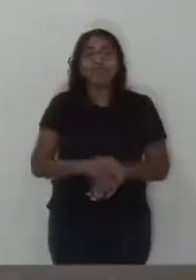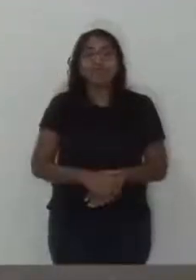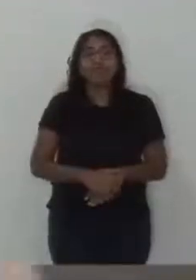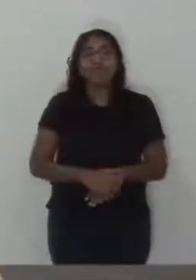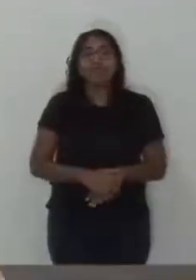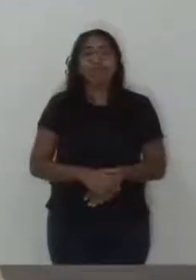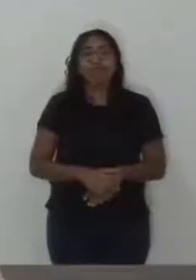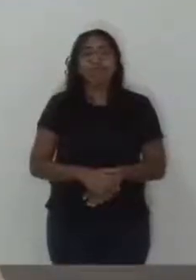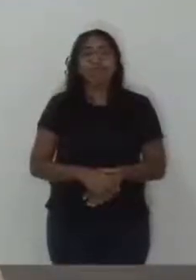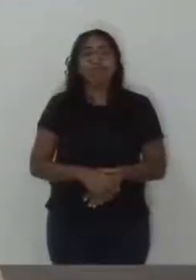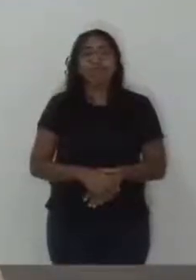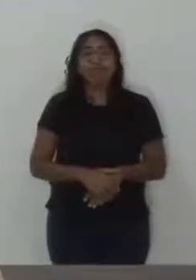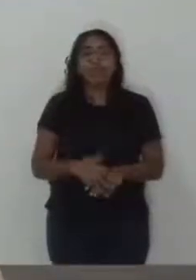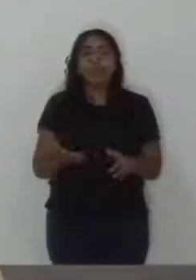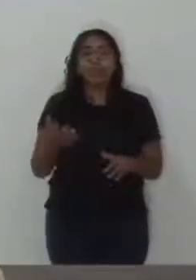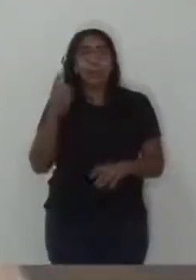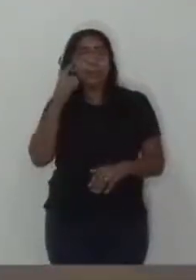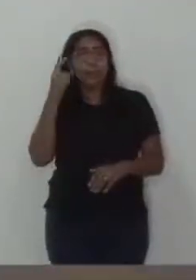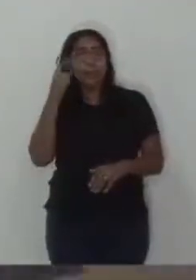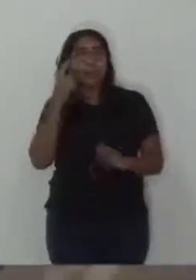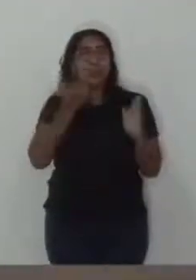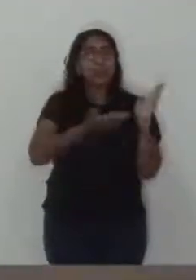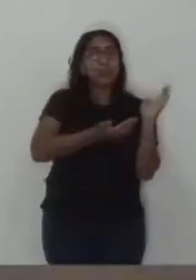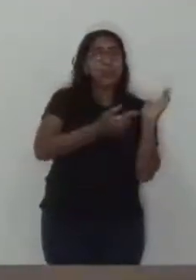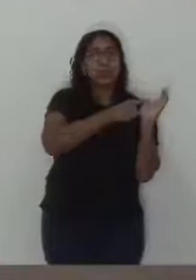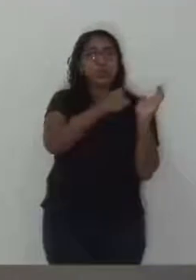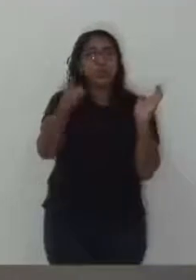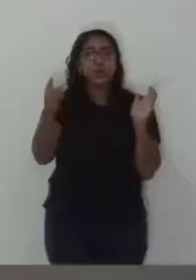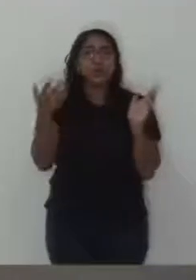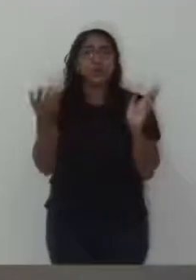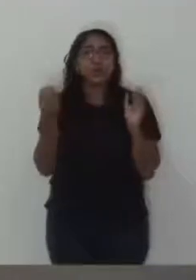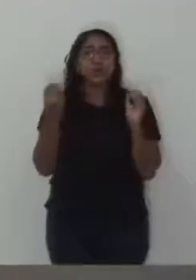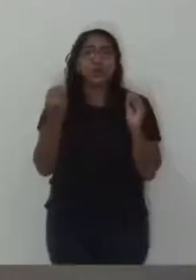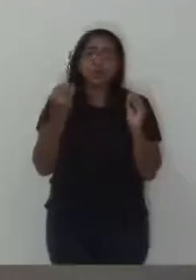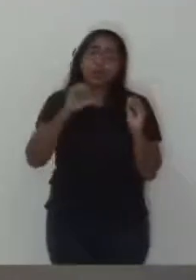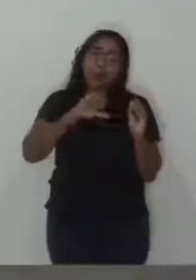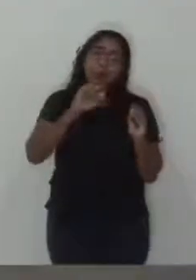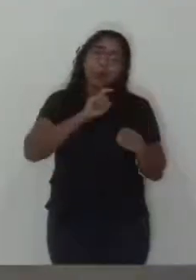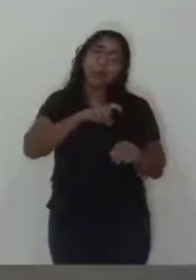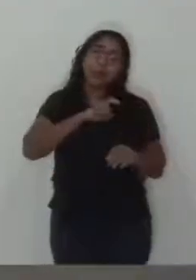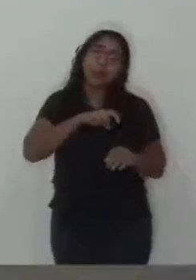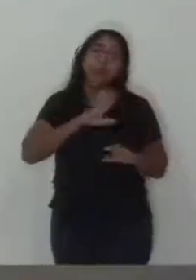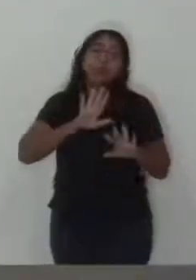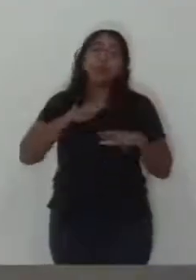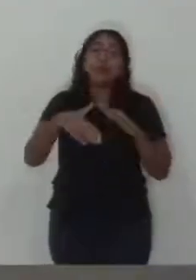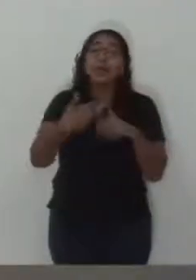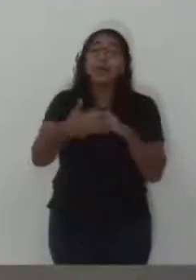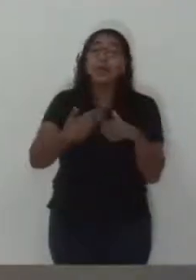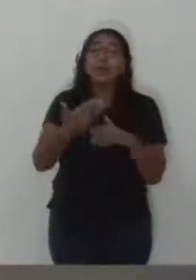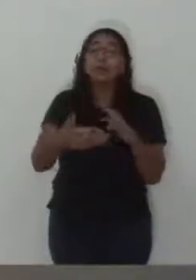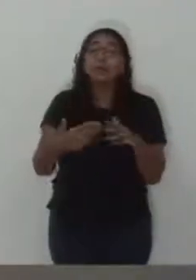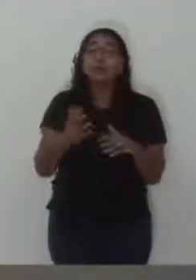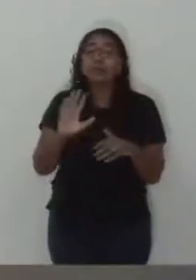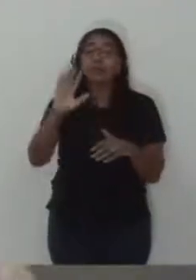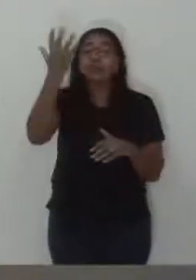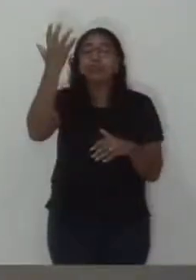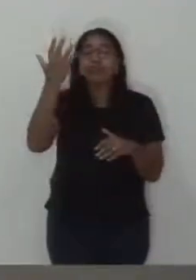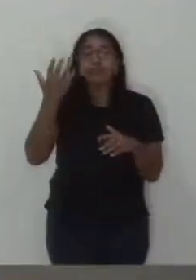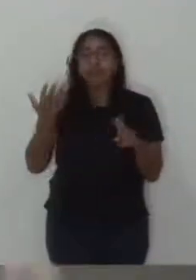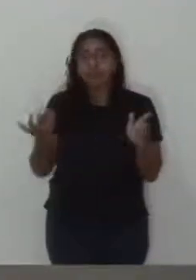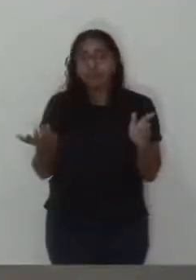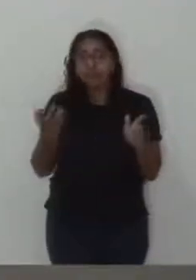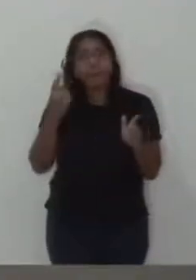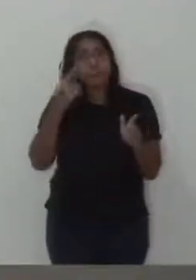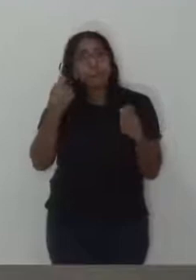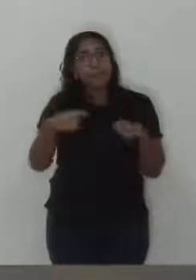temos na cidade uma cultura para pegar esse jovem, para dar o treinamento durante o ano para que isso não aconteça mais? Mas aí, quando a gente fala, esse rolezinho